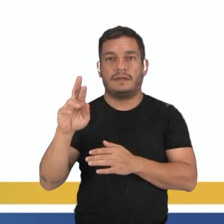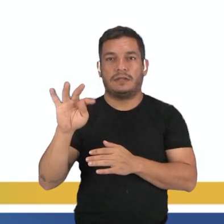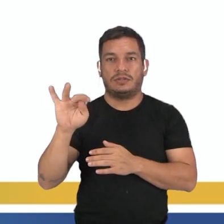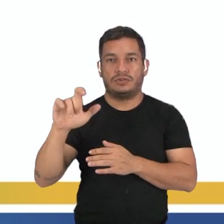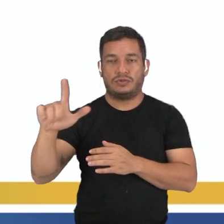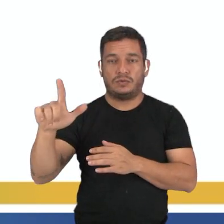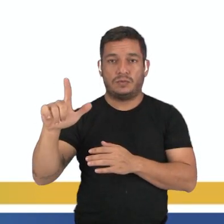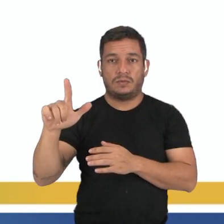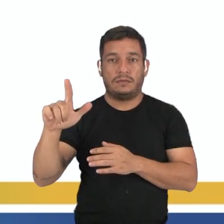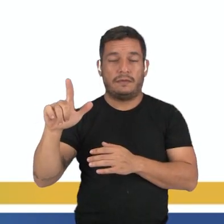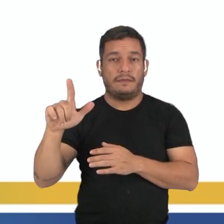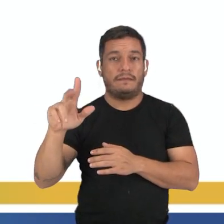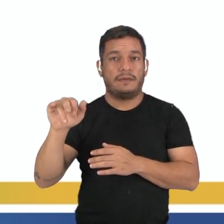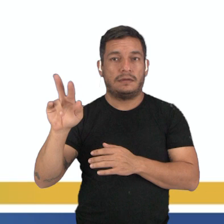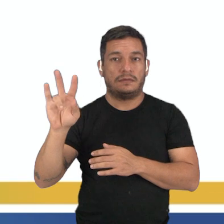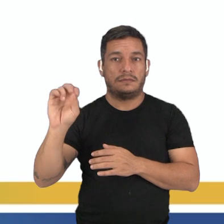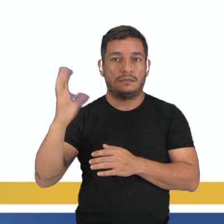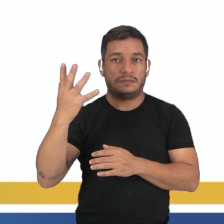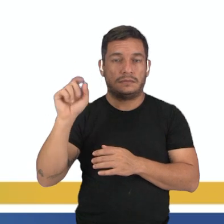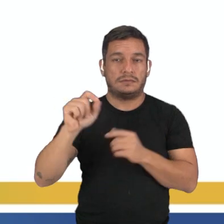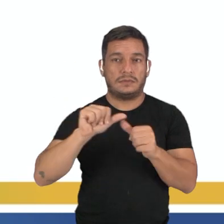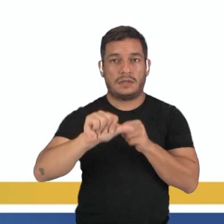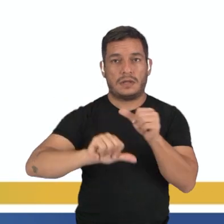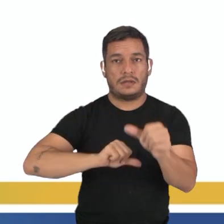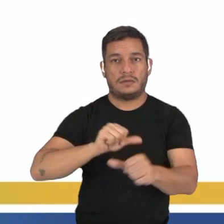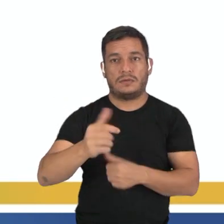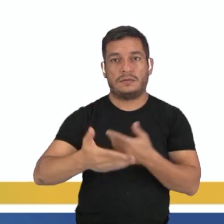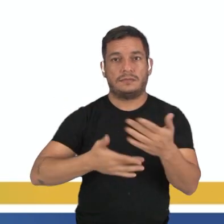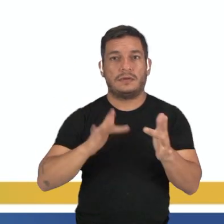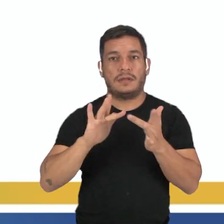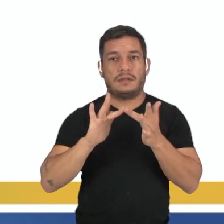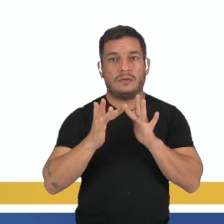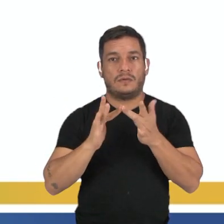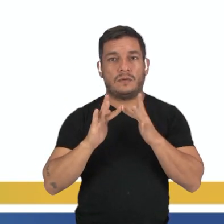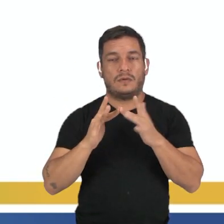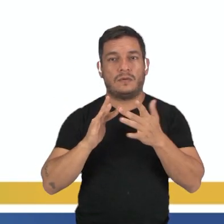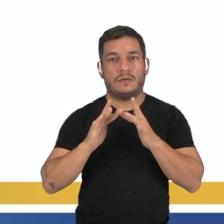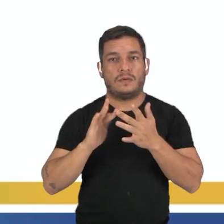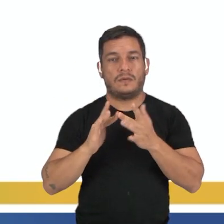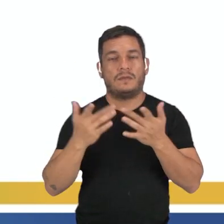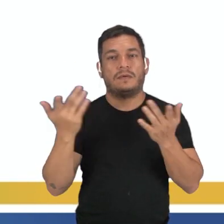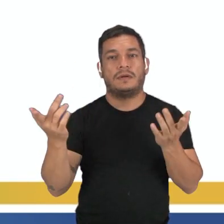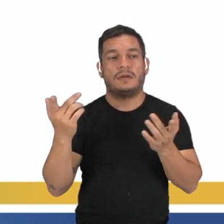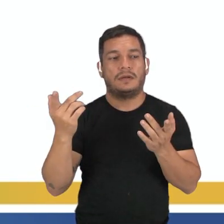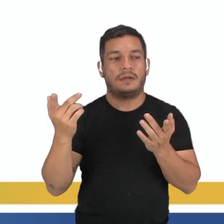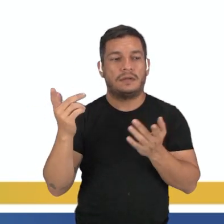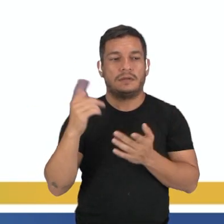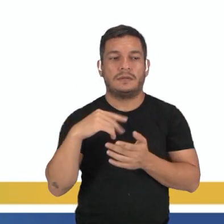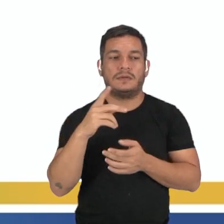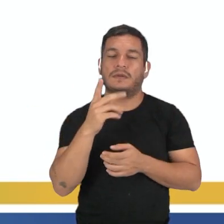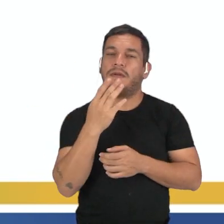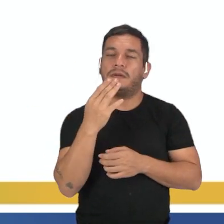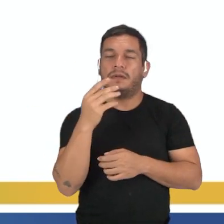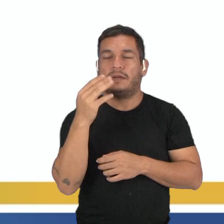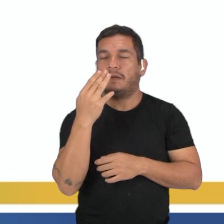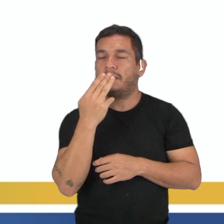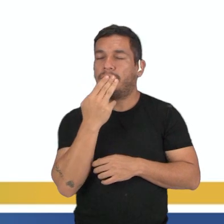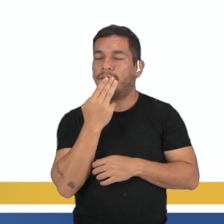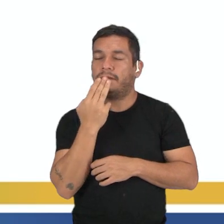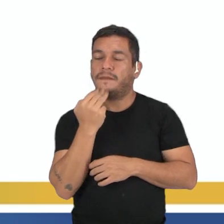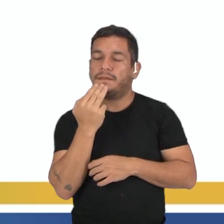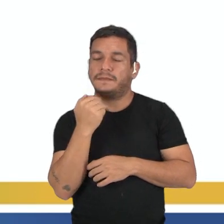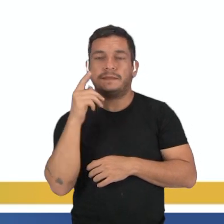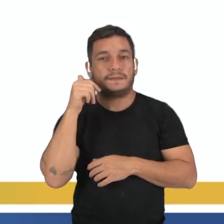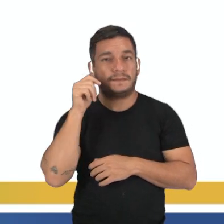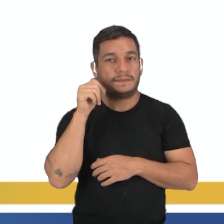E aí, significa que vai poder ter a troca, né? Vai ter o contato do gameta masculino com o gameta feminino. E aí, vai ter toda a passagem pelo